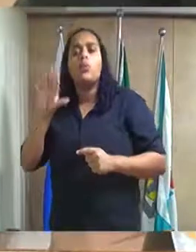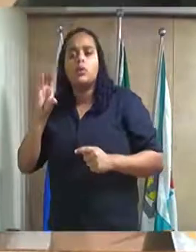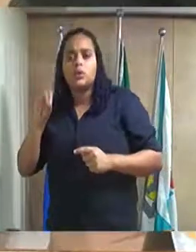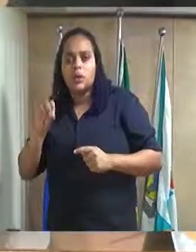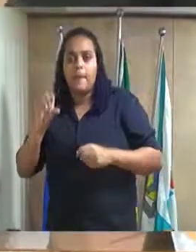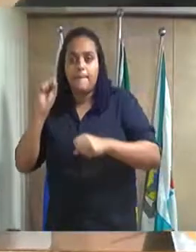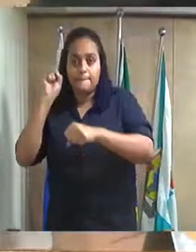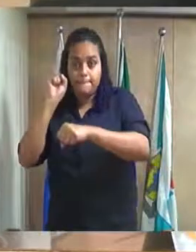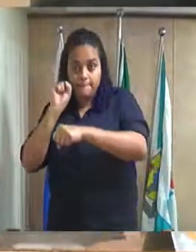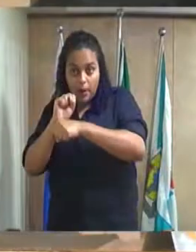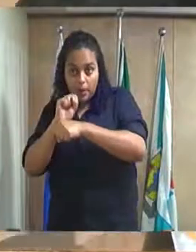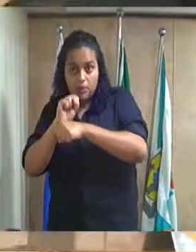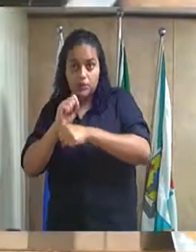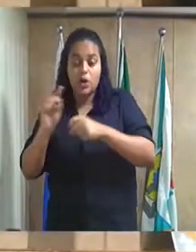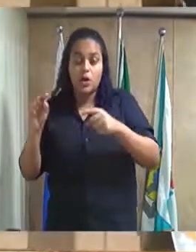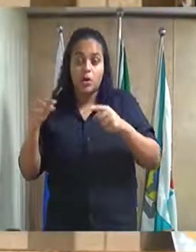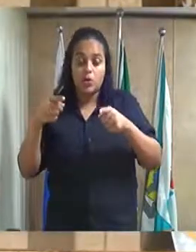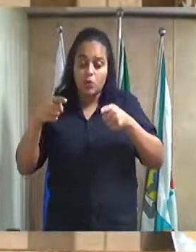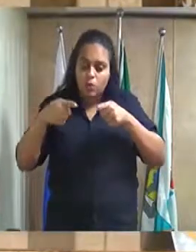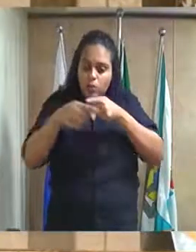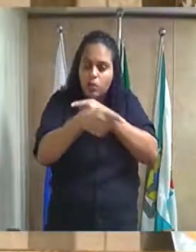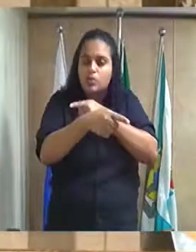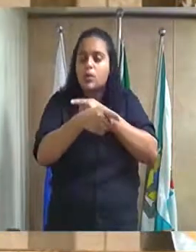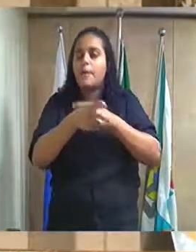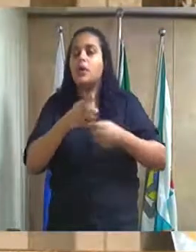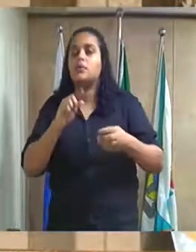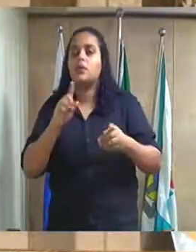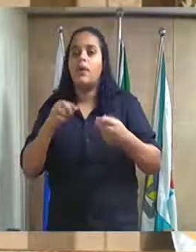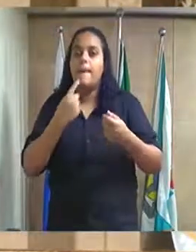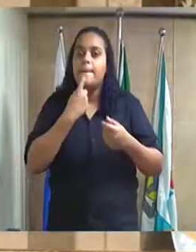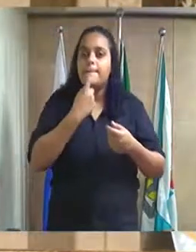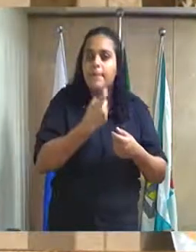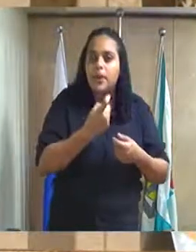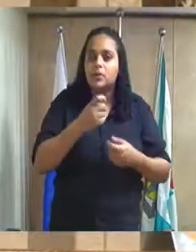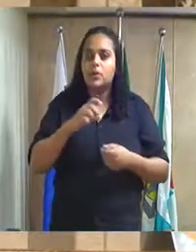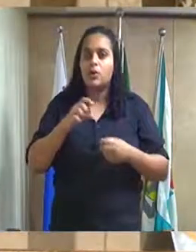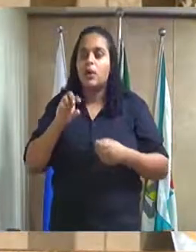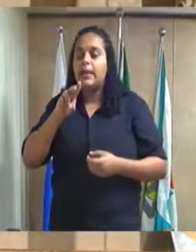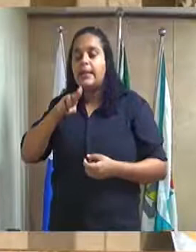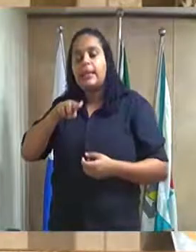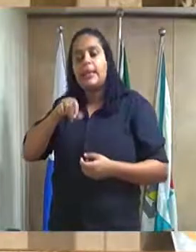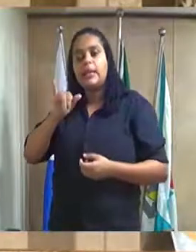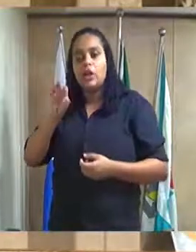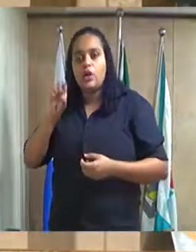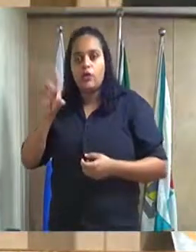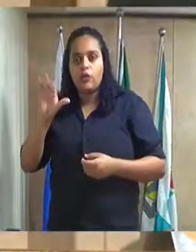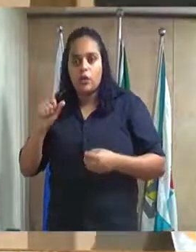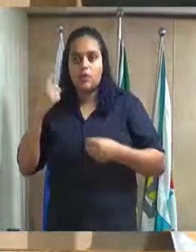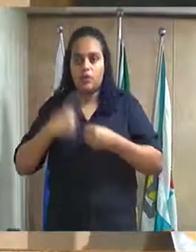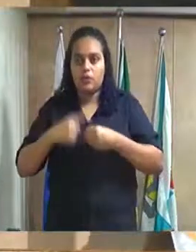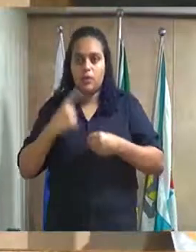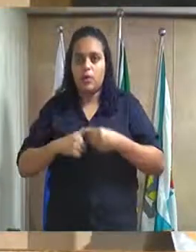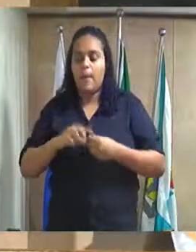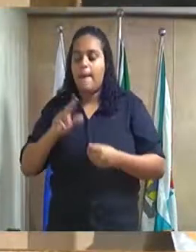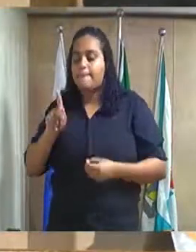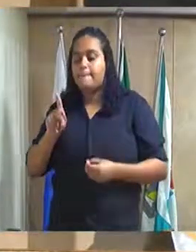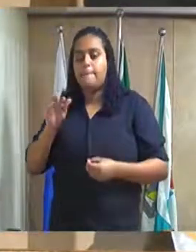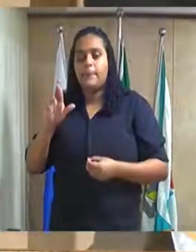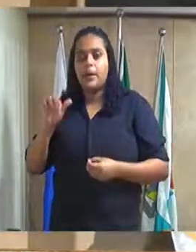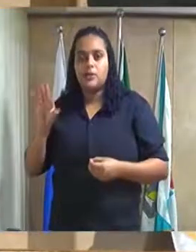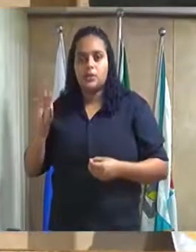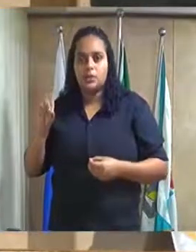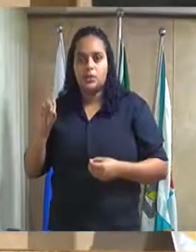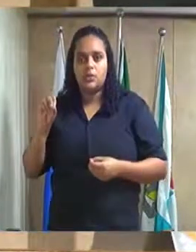indicar cruzamento com a linha férrea próximo à passagem de nível localizada na rua Presidente Antônio Carlos,